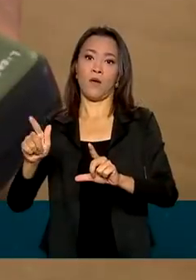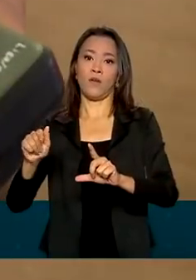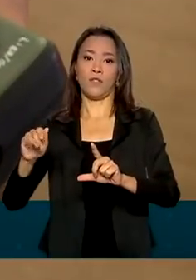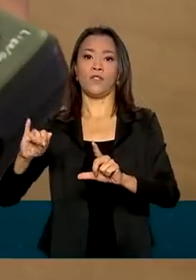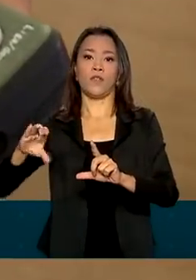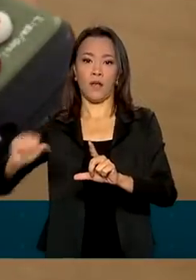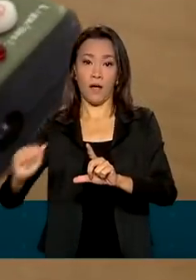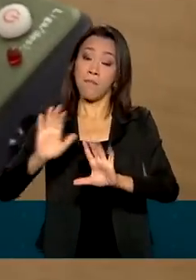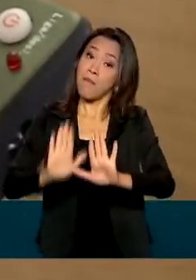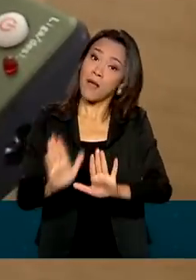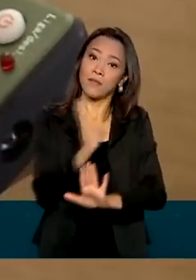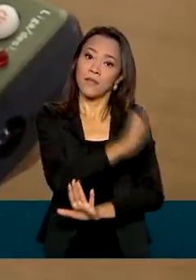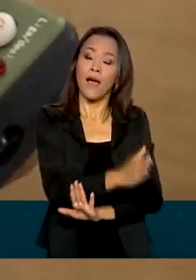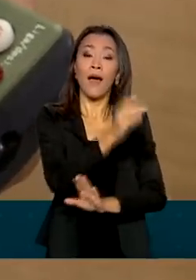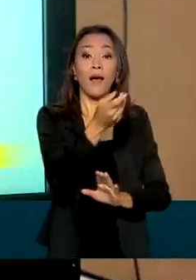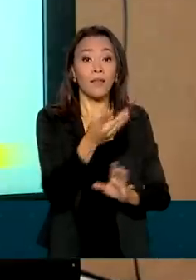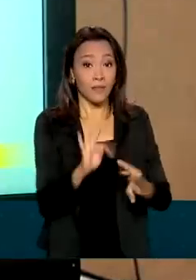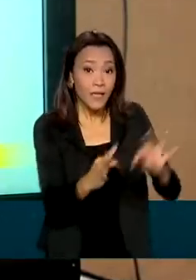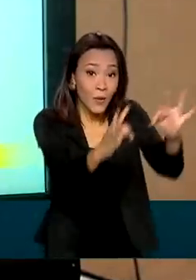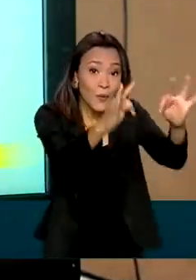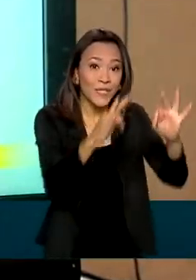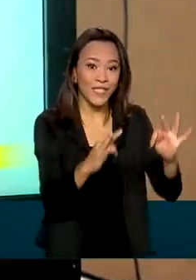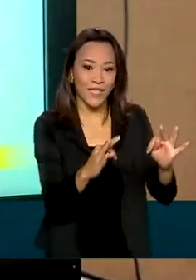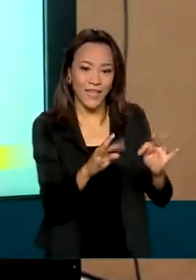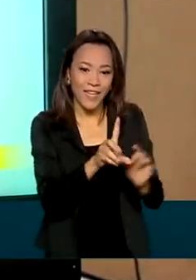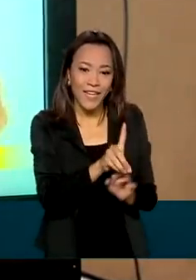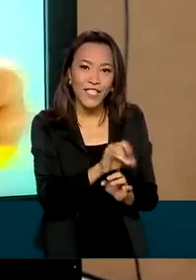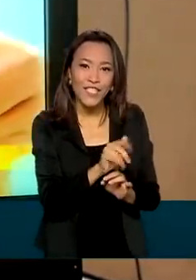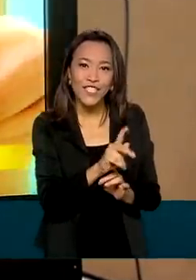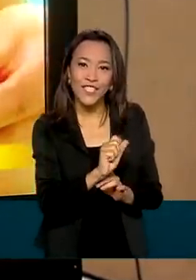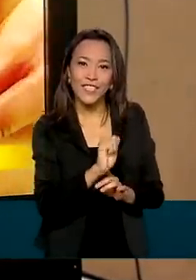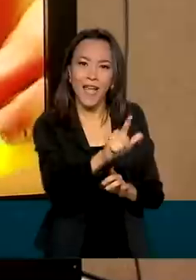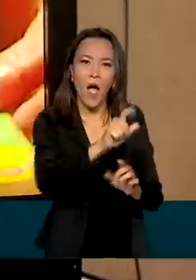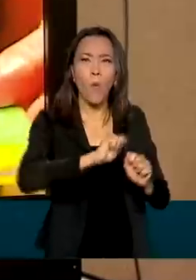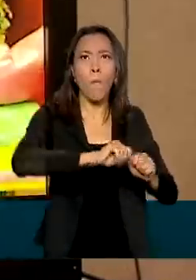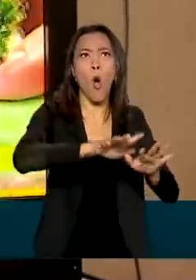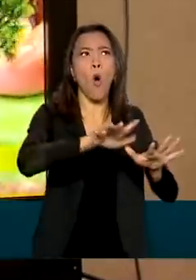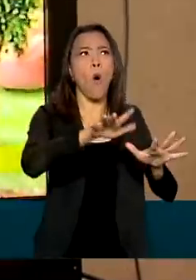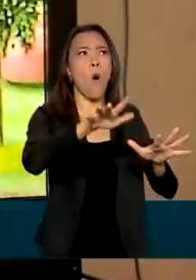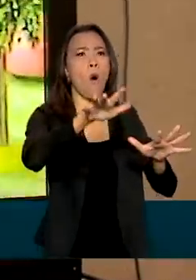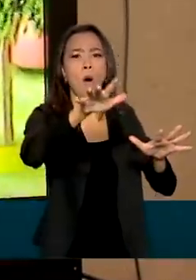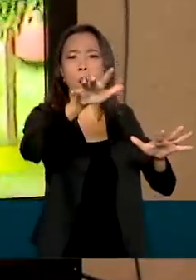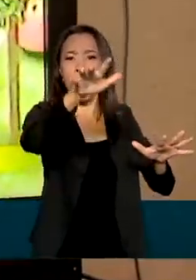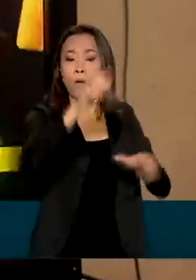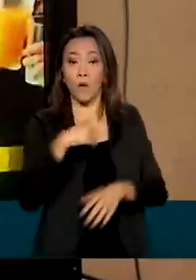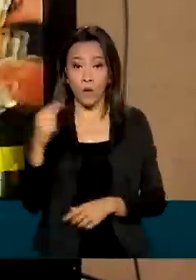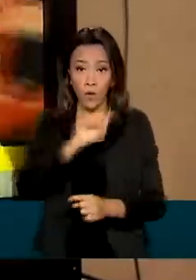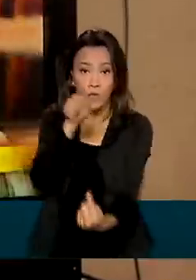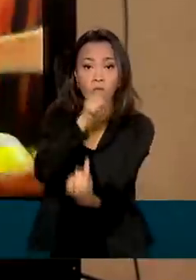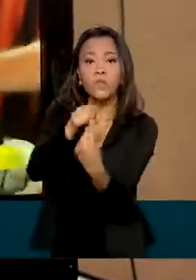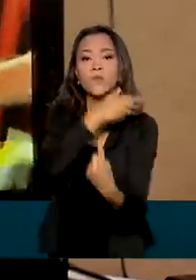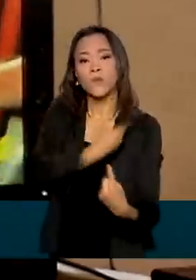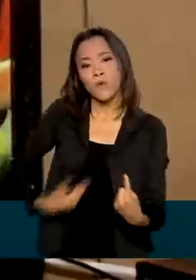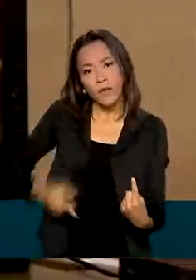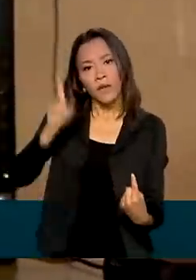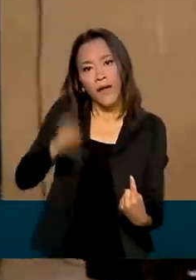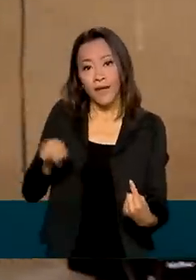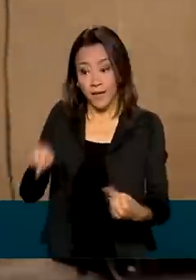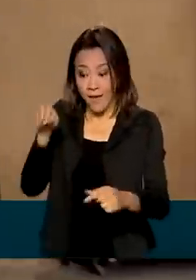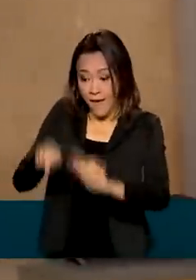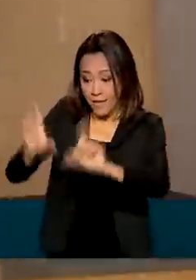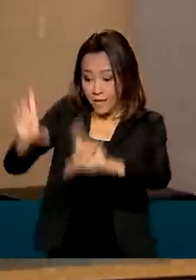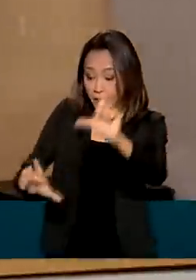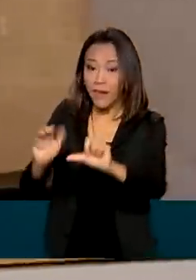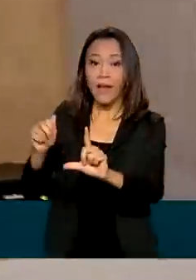Mas como a tecnologia digital domina grande parte do planeta, a meta do governo é migrar para o